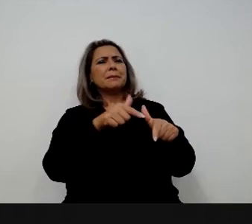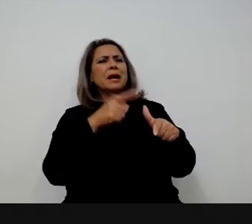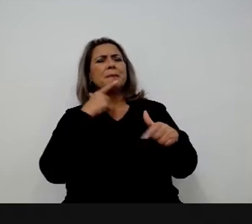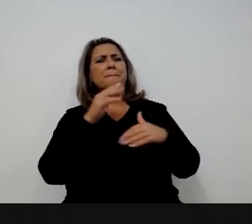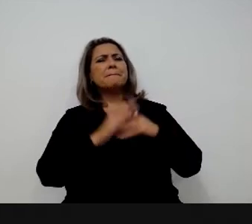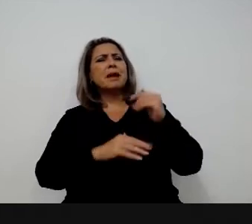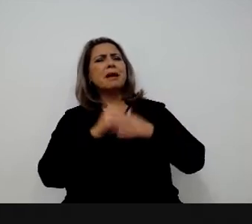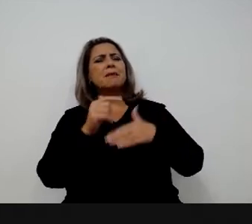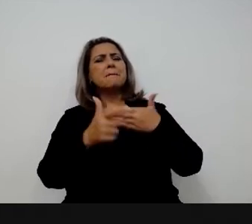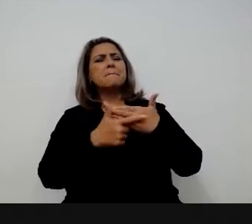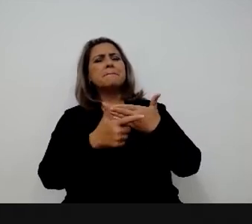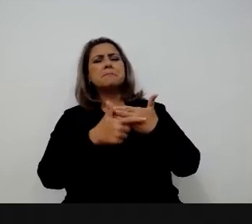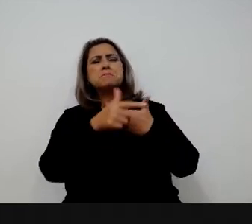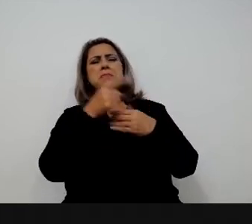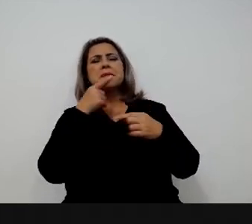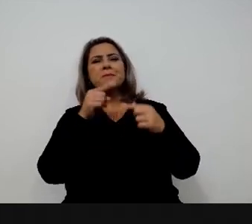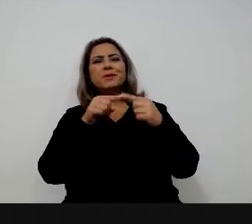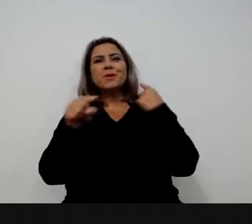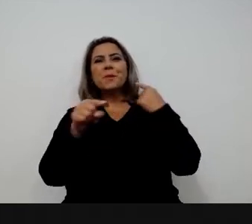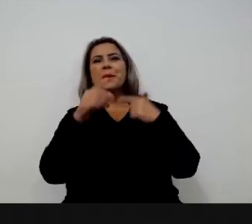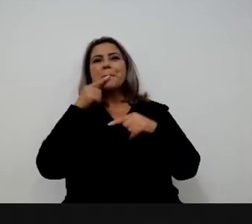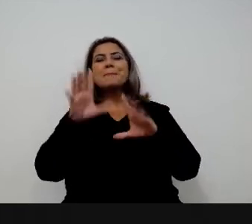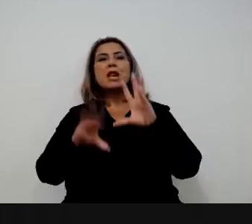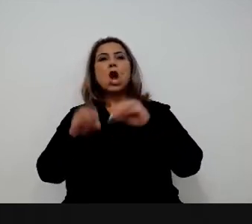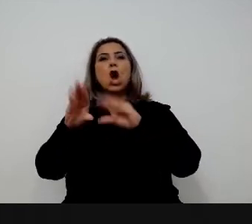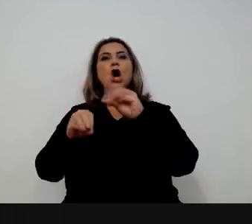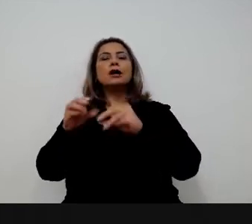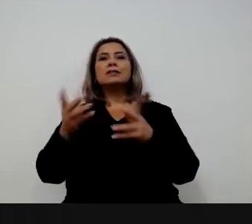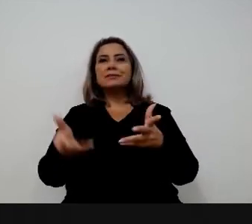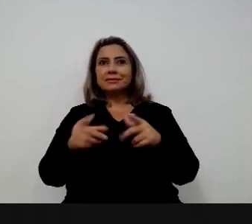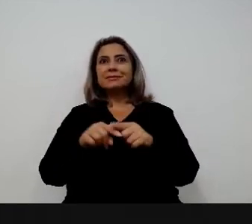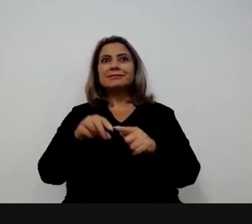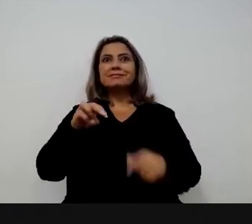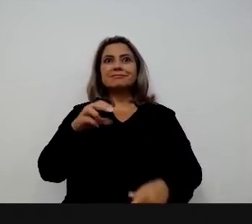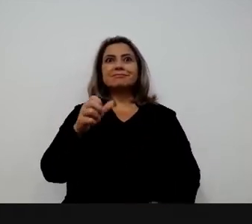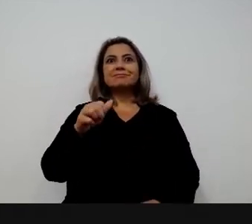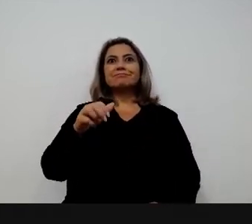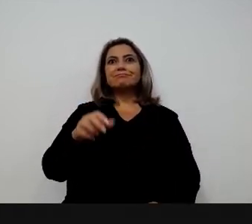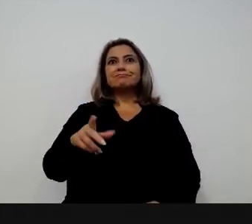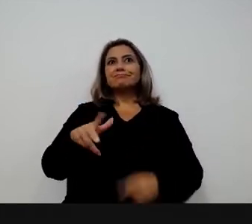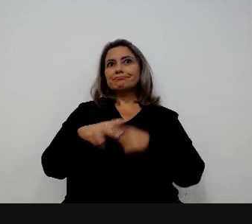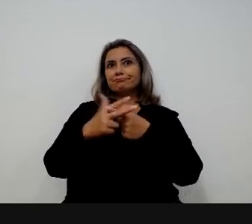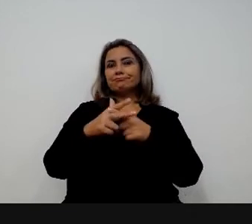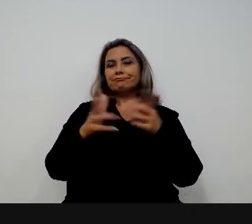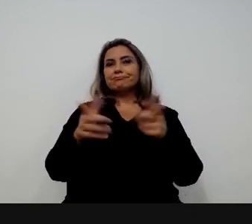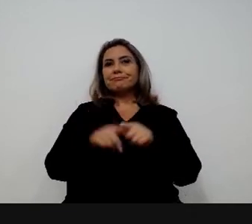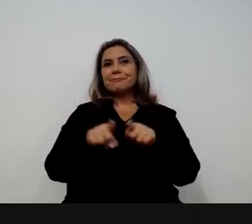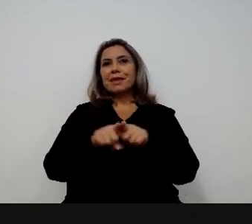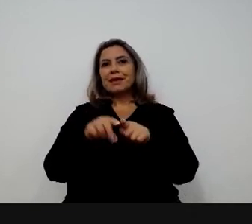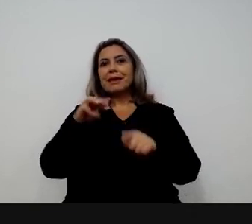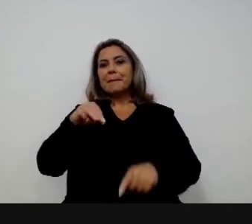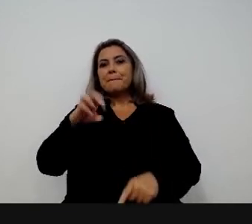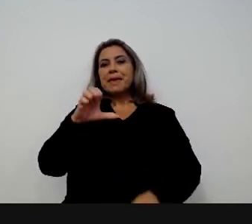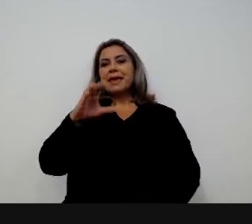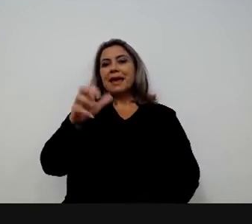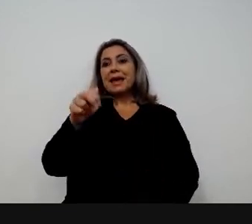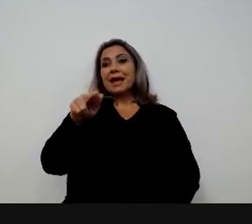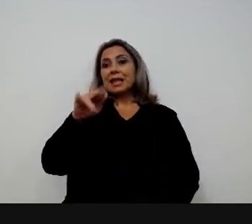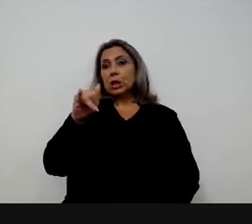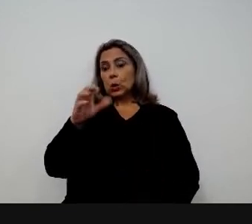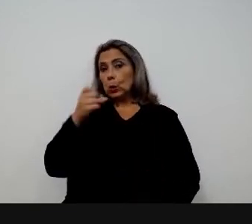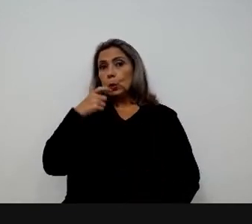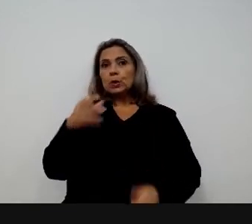Isso ajuda a ENAP a pensar também na forma como ela vai oferecer capacitação daqui para frente. Esse gráfico aqui,